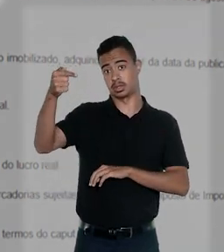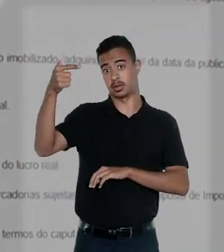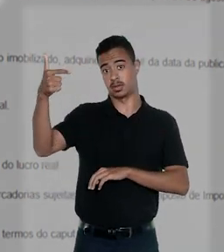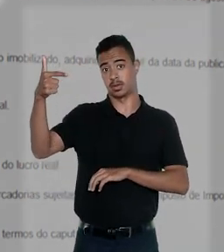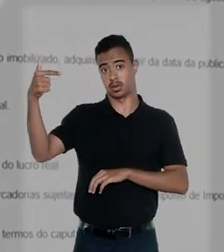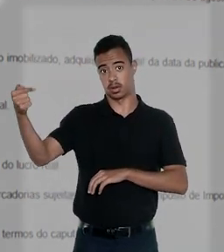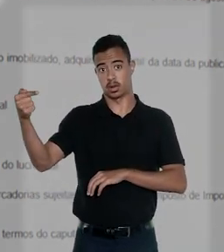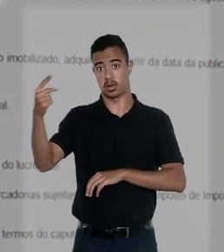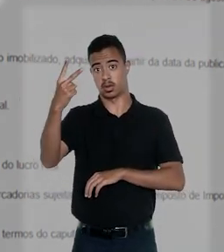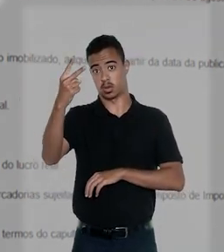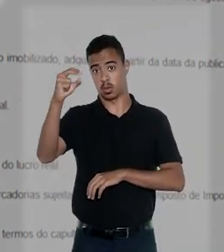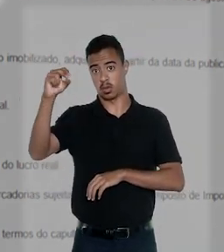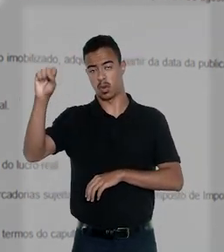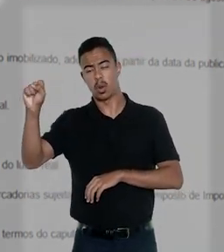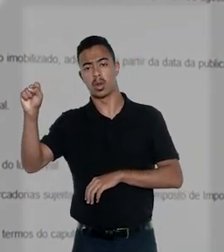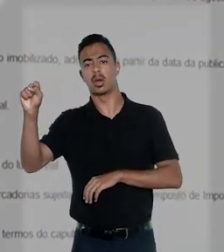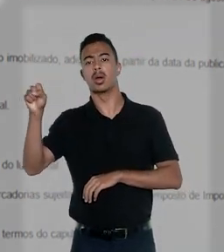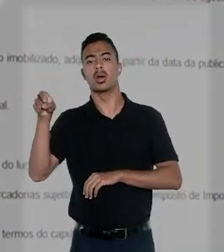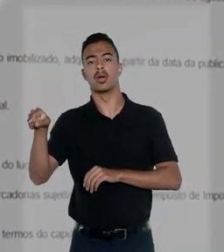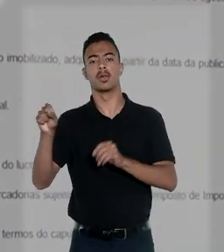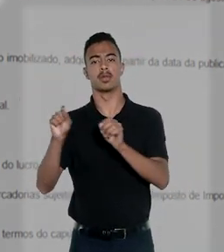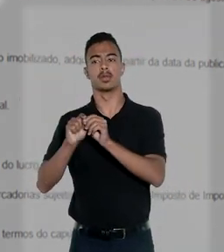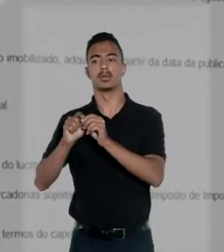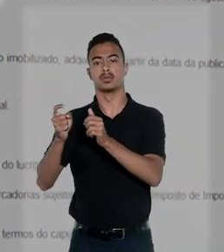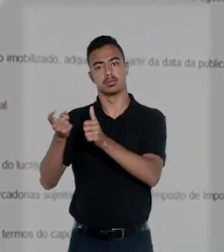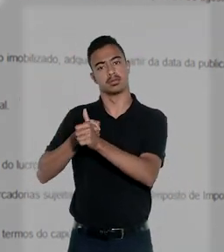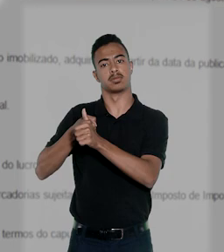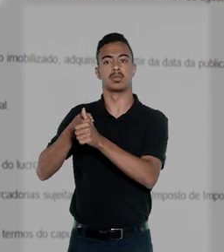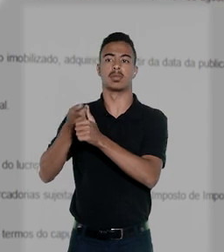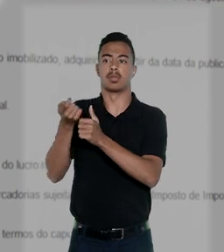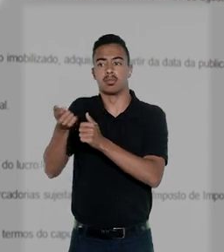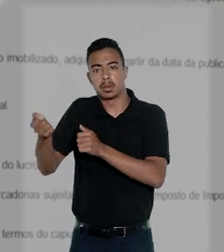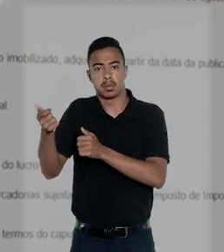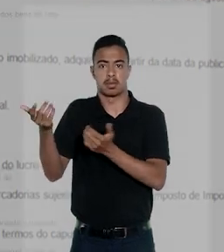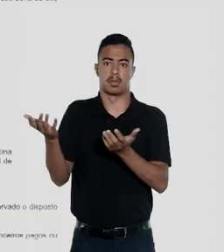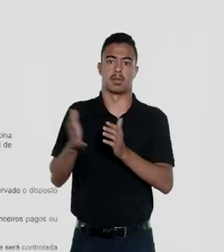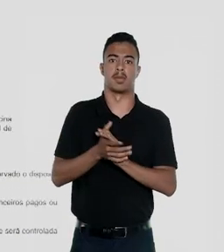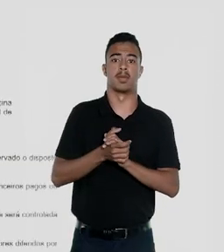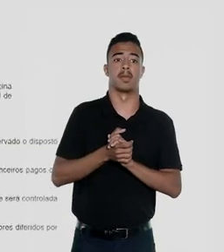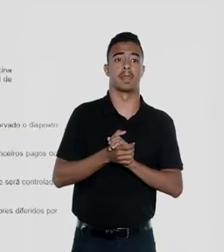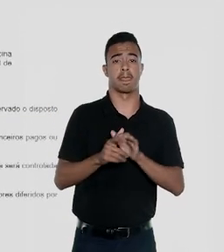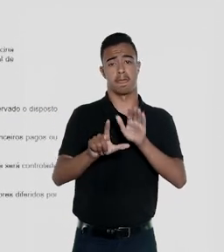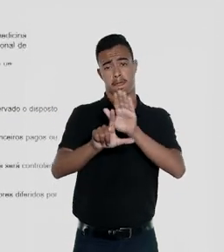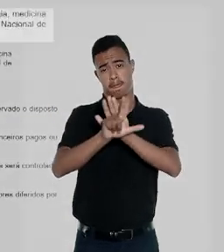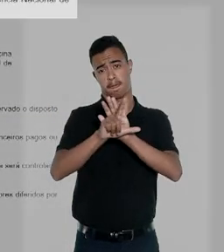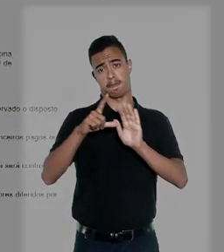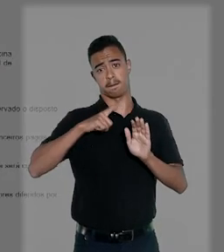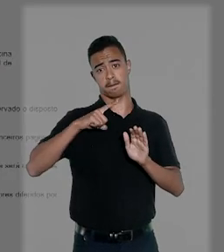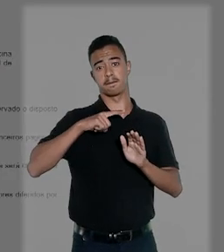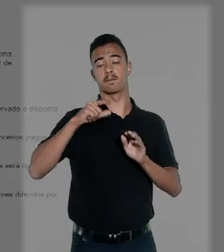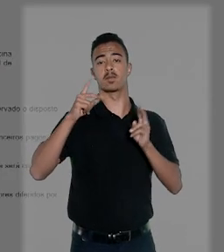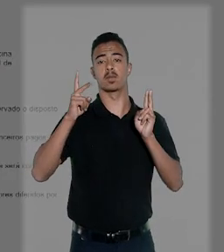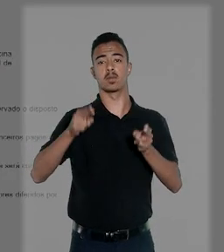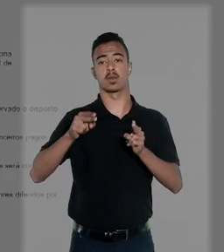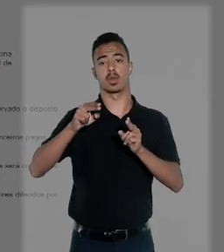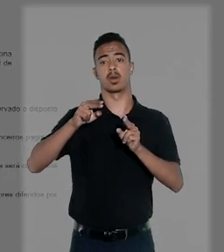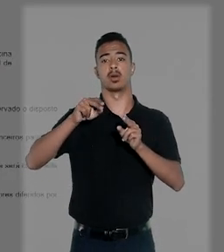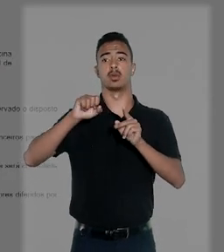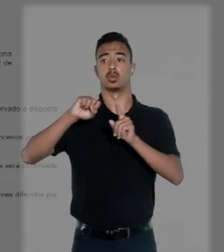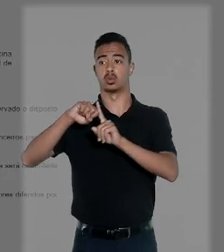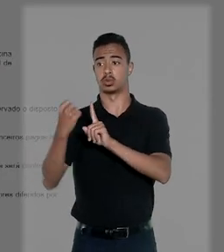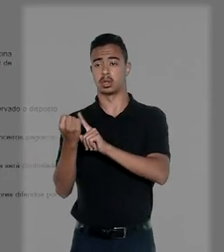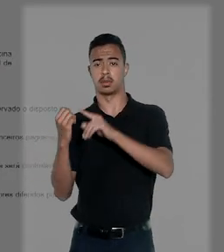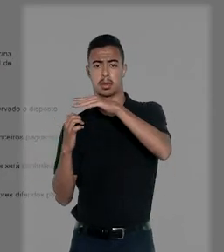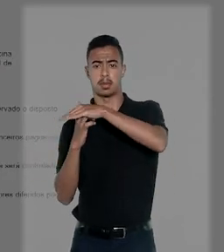.727, de 2008, para fazer jus ao benefício. A legislação prevê estar constituída como